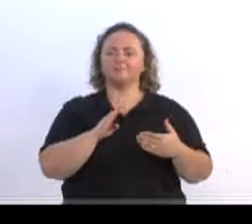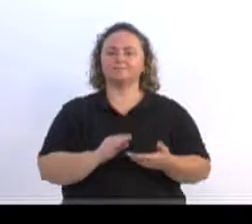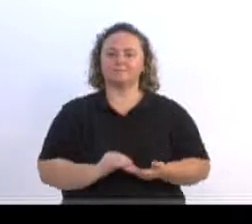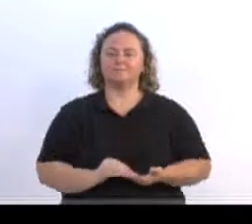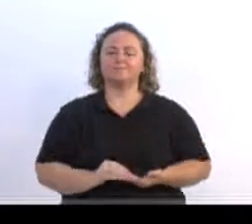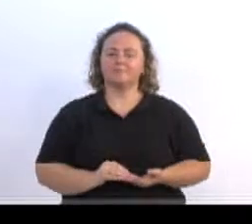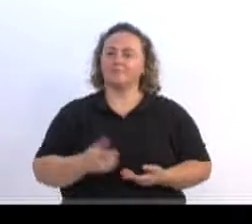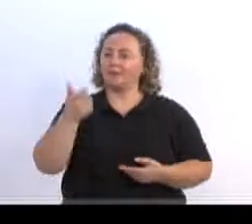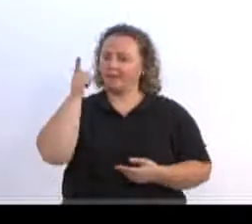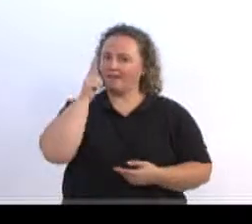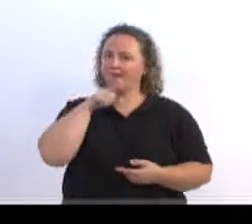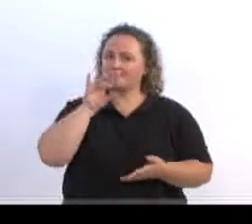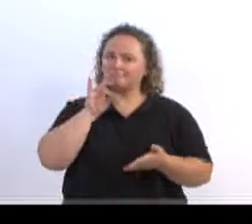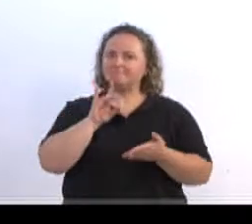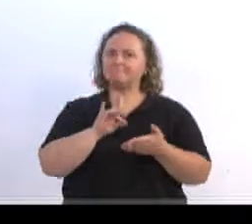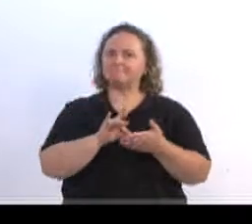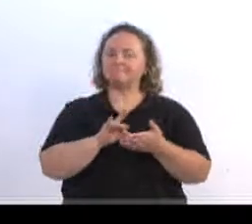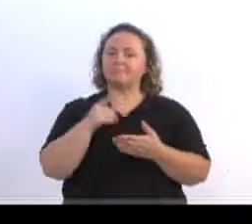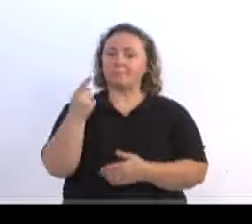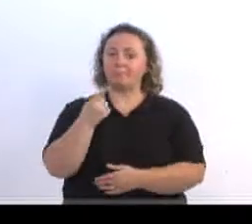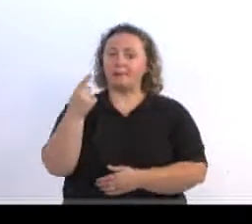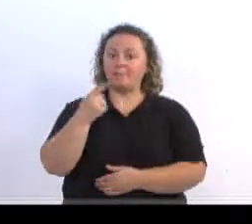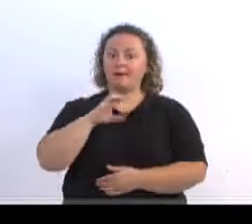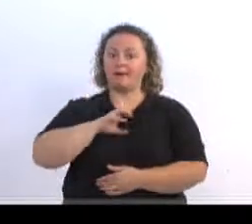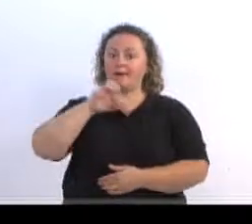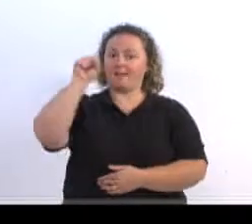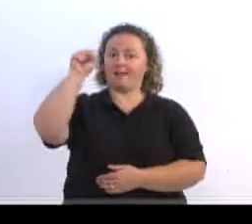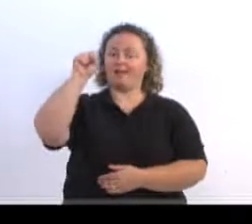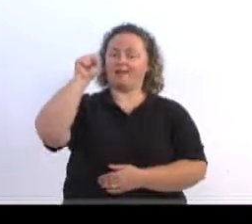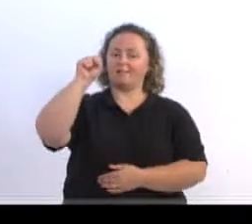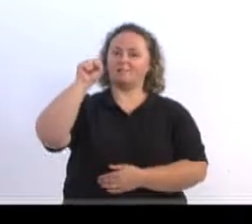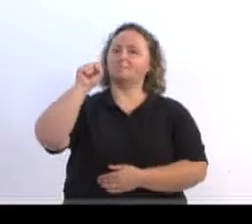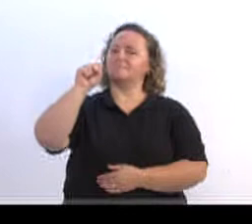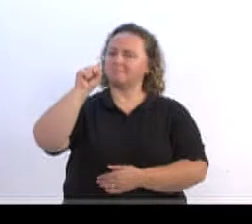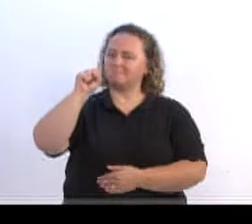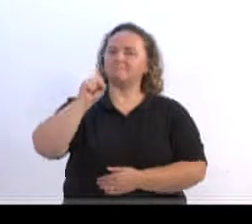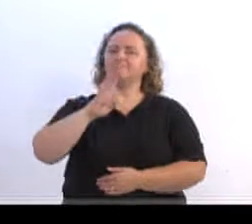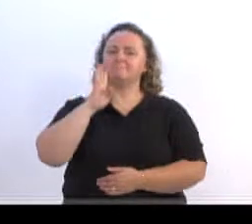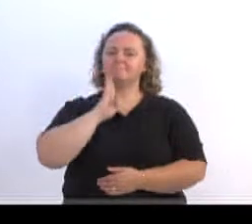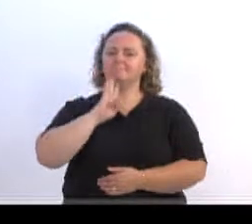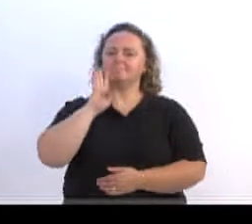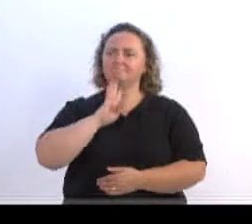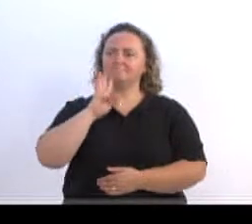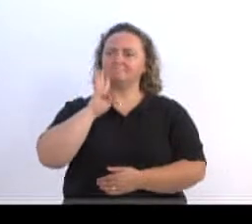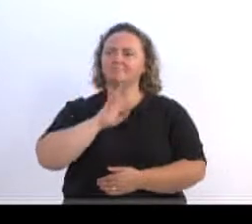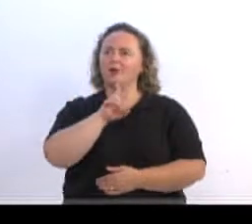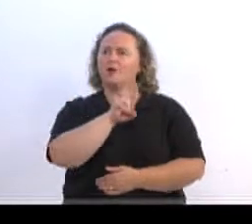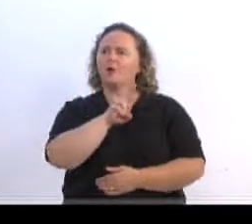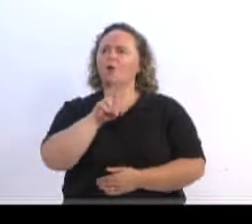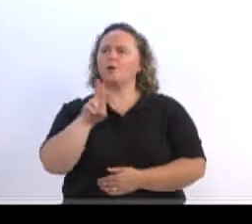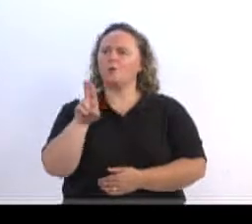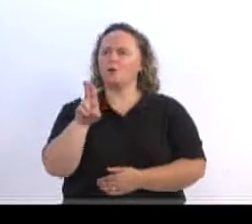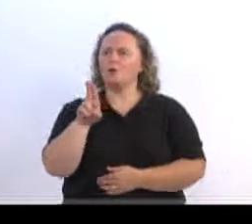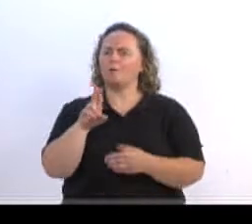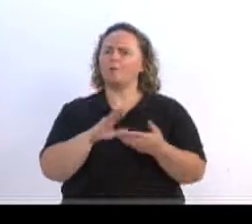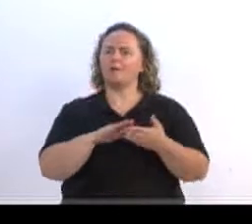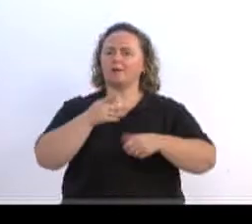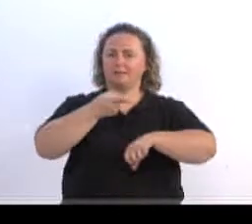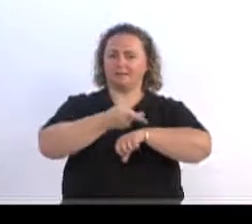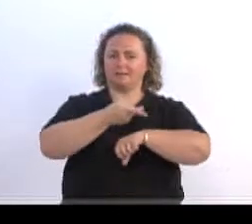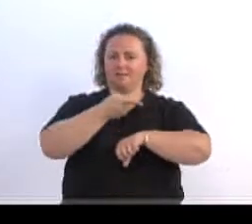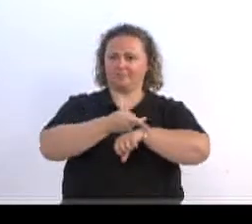onde eles ganharam, em primeiro lugar, e aí é muito legal, o nome é bem difícil, mas vamos tentar falar aqui, o troféu